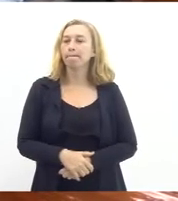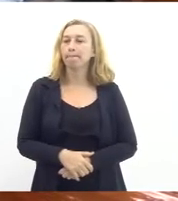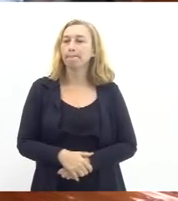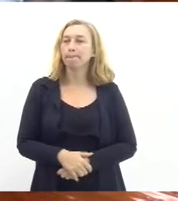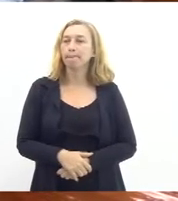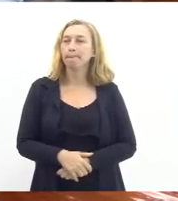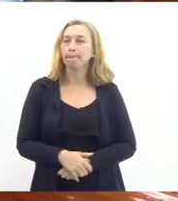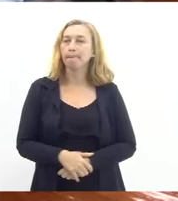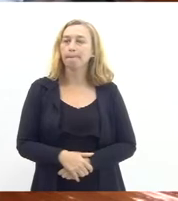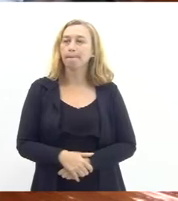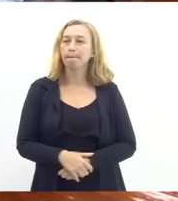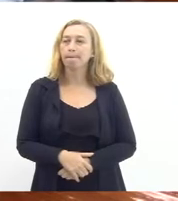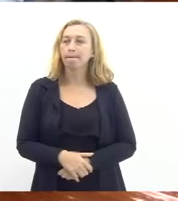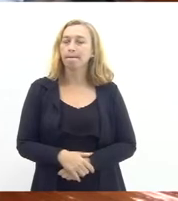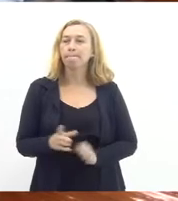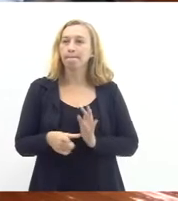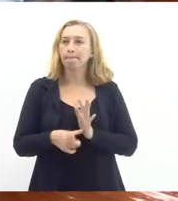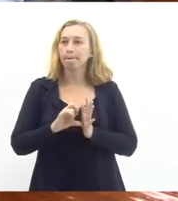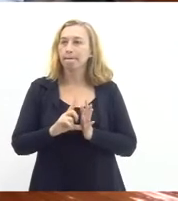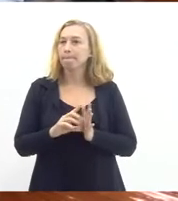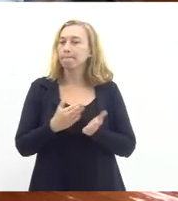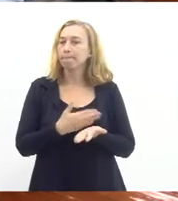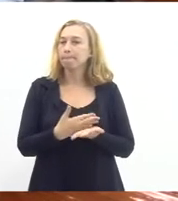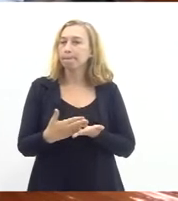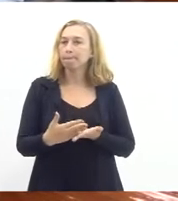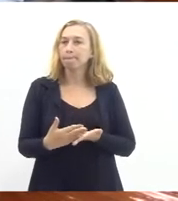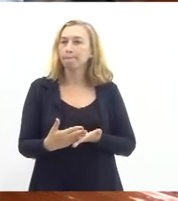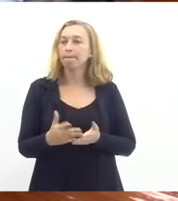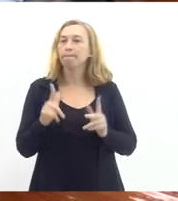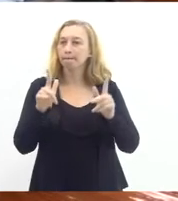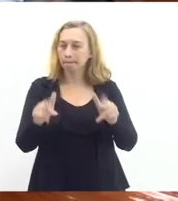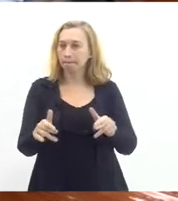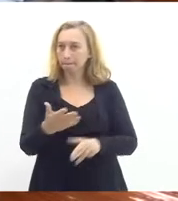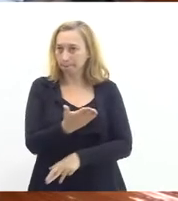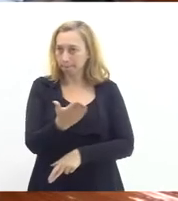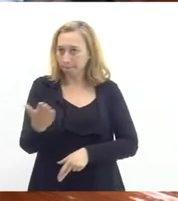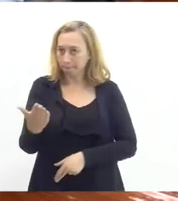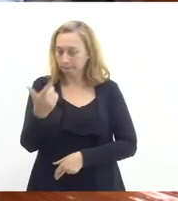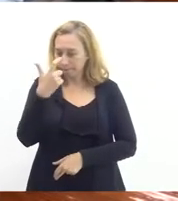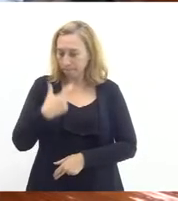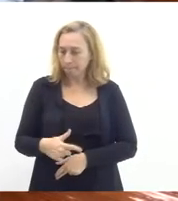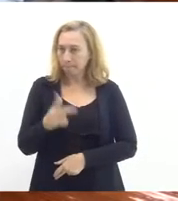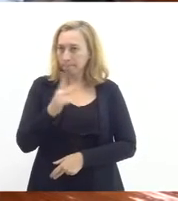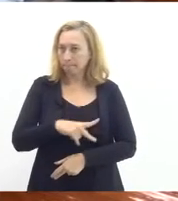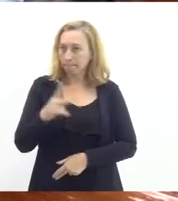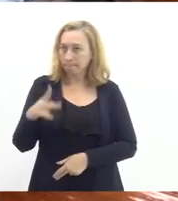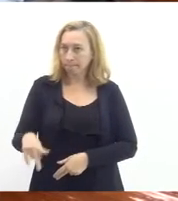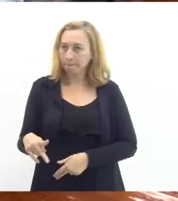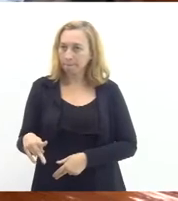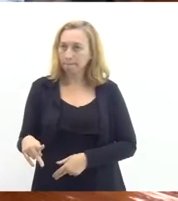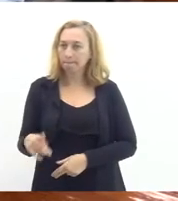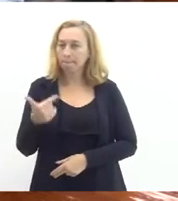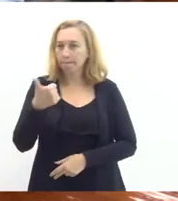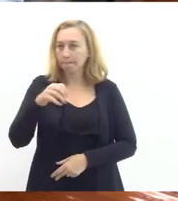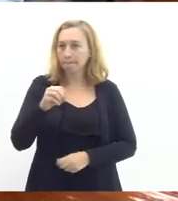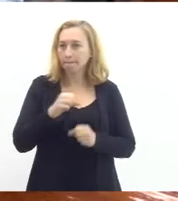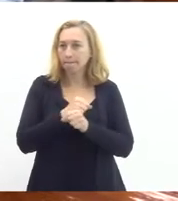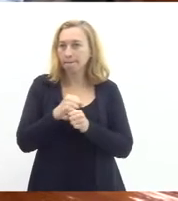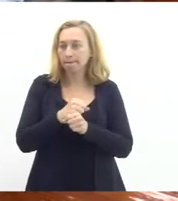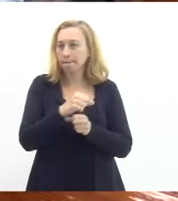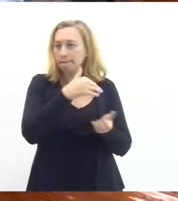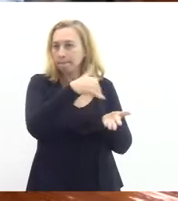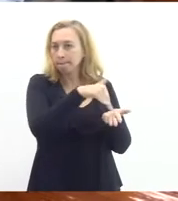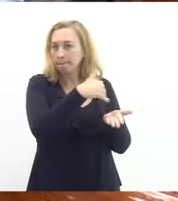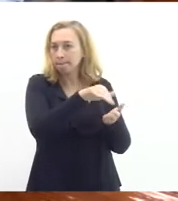eu antes de começar eu queria dizer que assim como vocês também sou professor fui professor durante 10 anos da Seduc